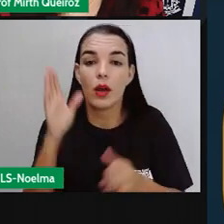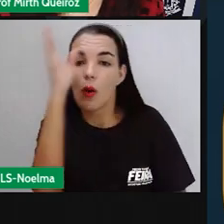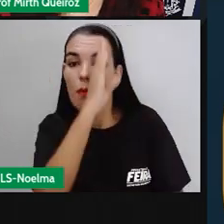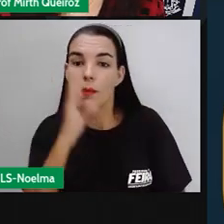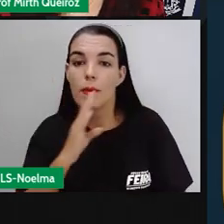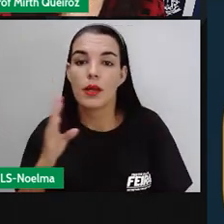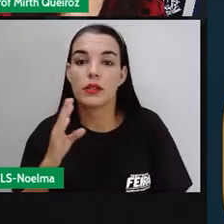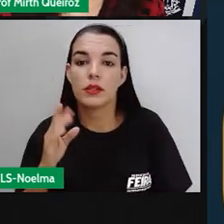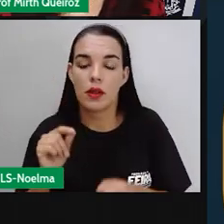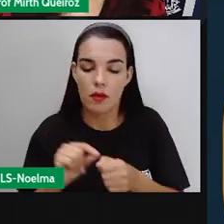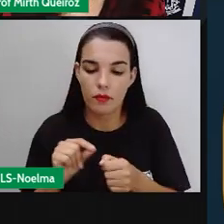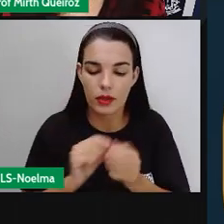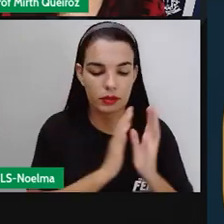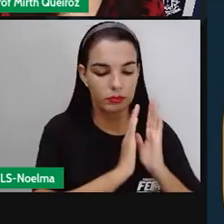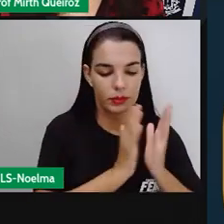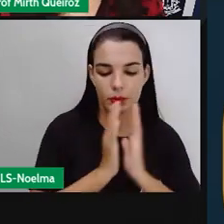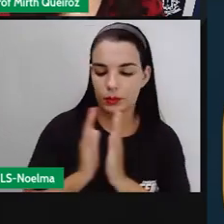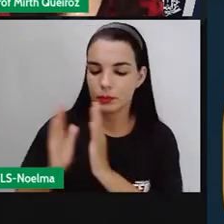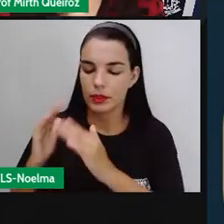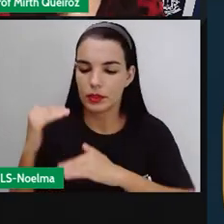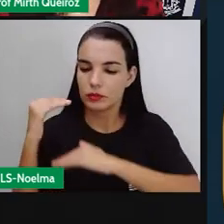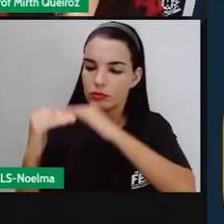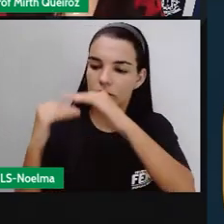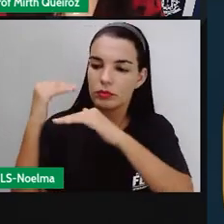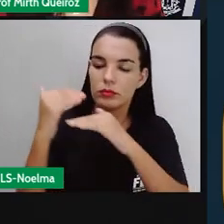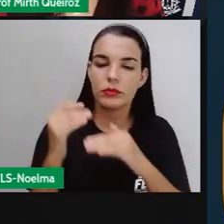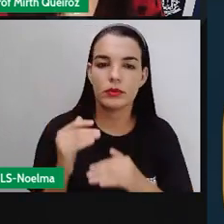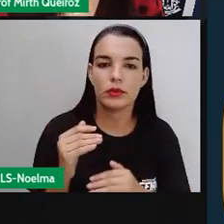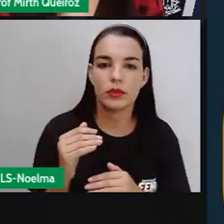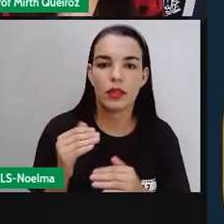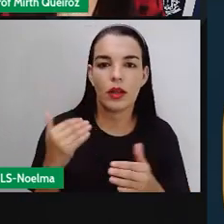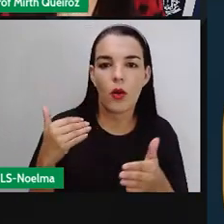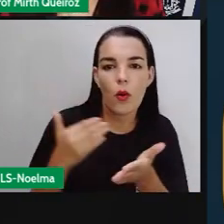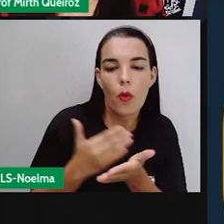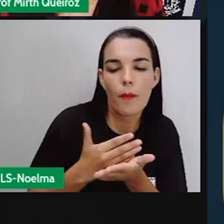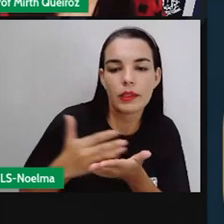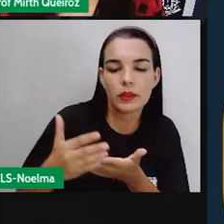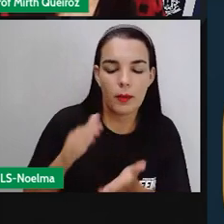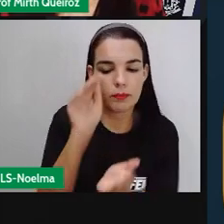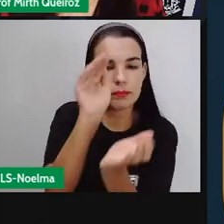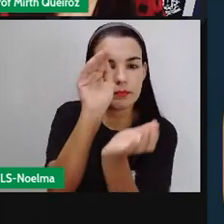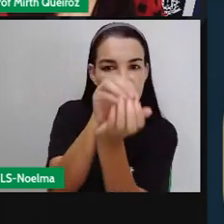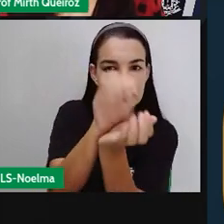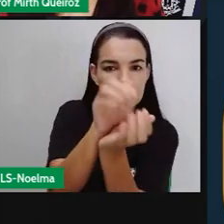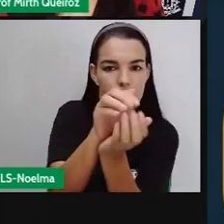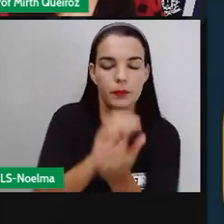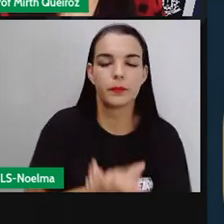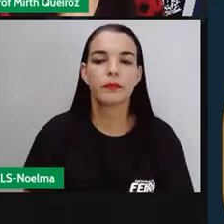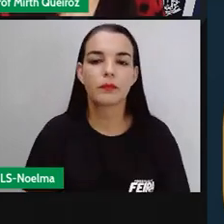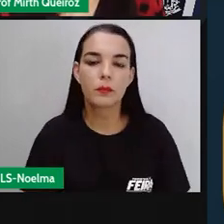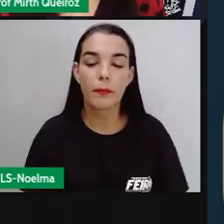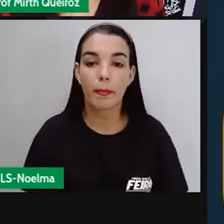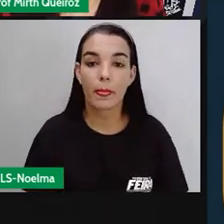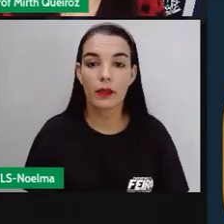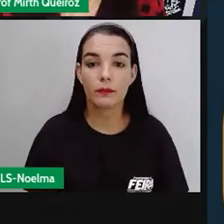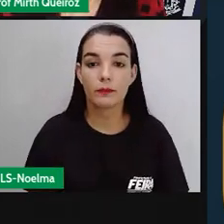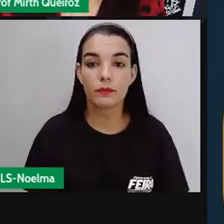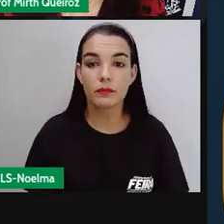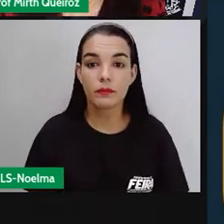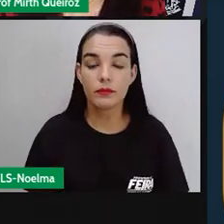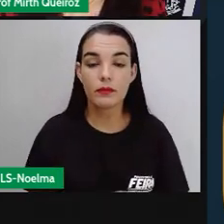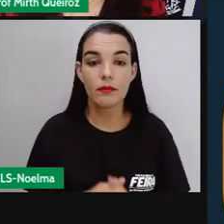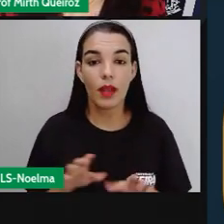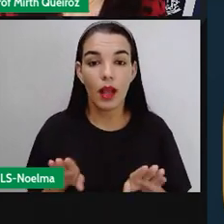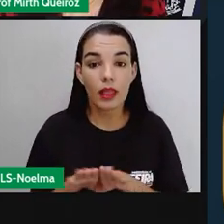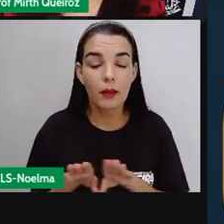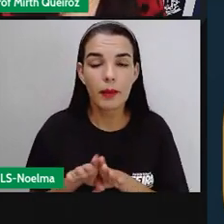aconteceu aí na capitania, iniciou na capitania de São Vicente. Só que a